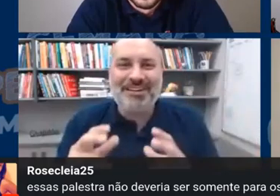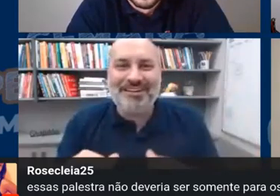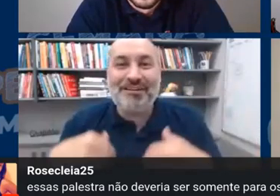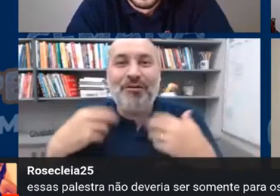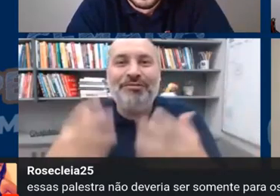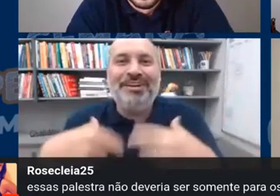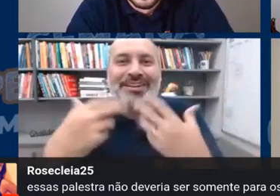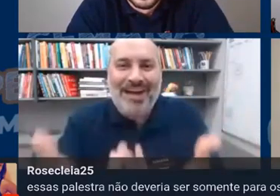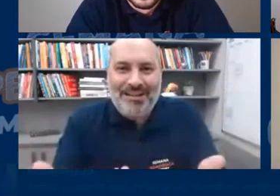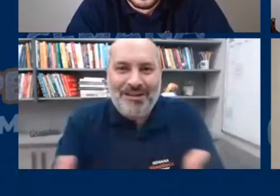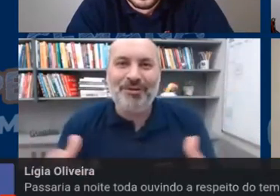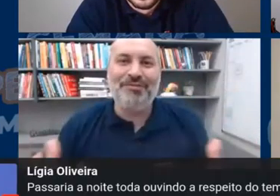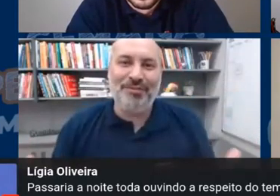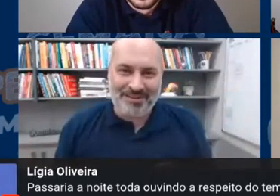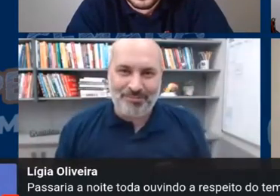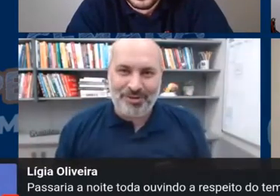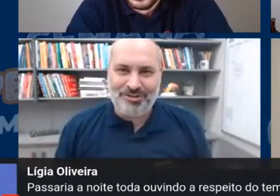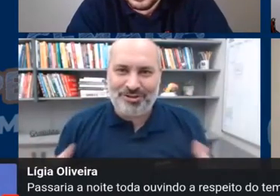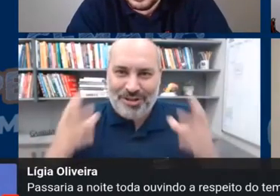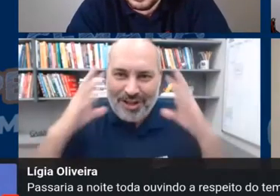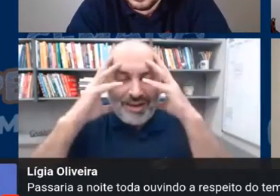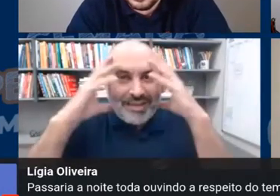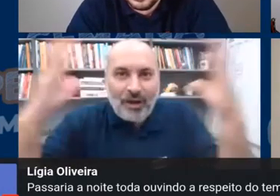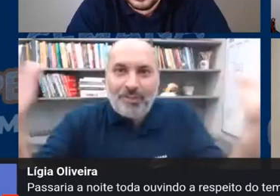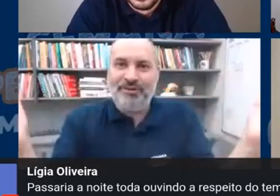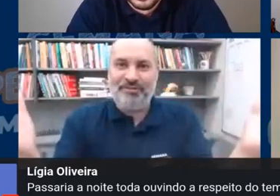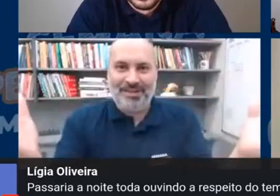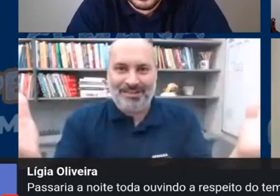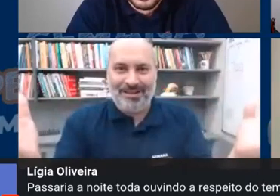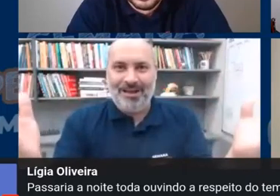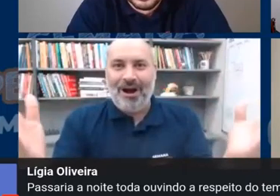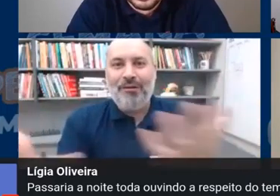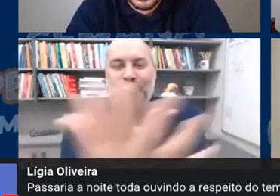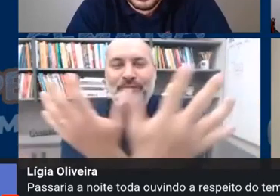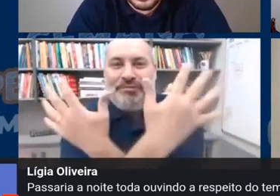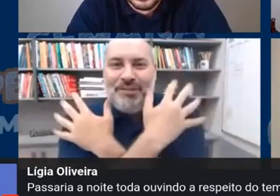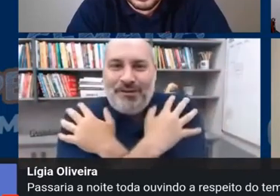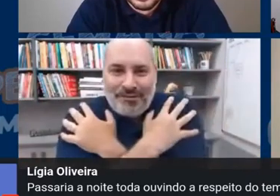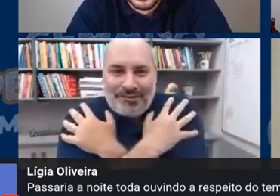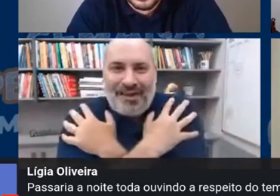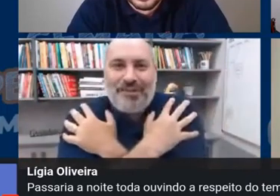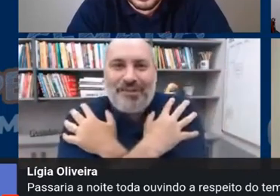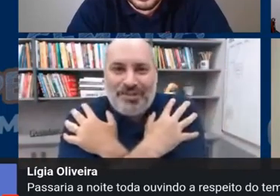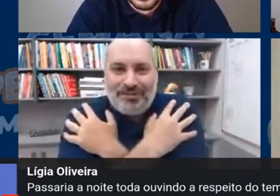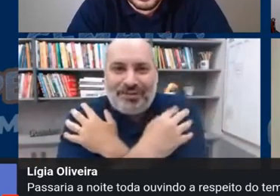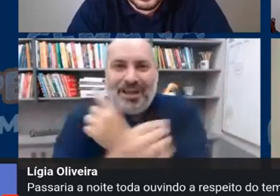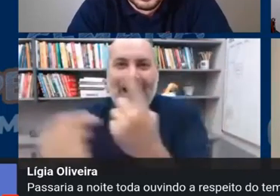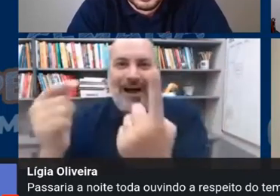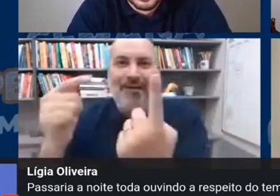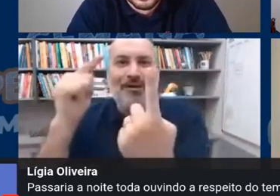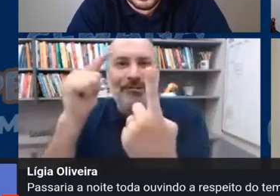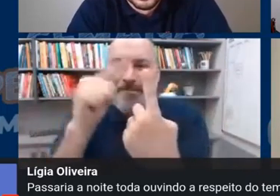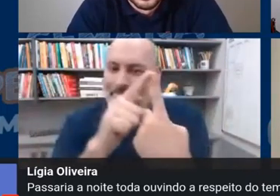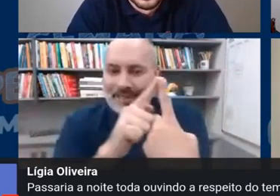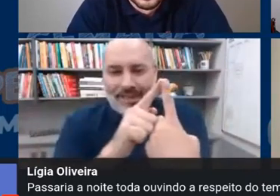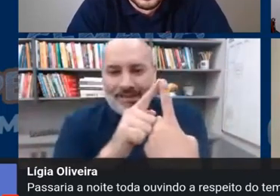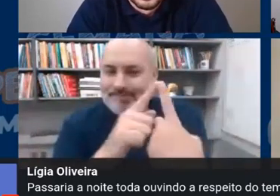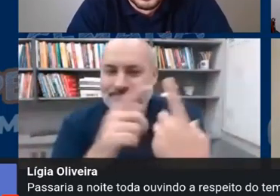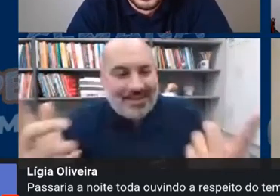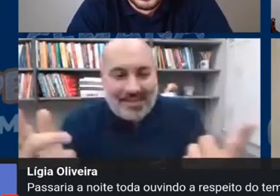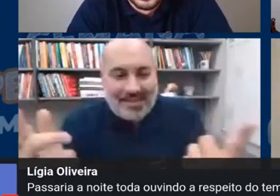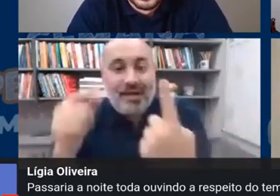pede para as crianças conversarem o que foi mais importante de hoje olha que aula perfeita reativação de rede neuronal músculos afetivos você